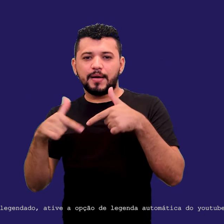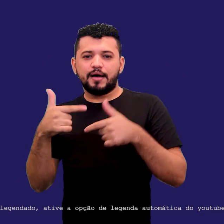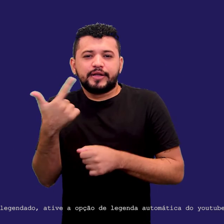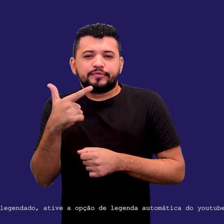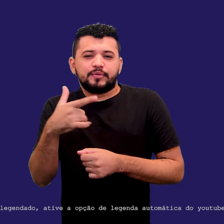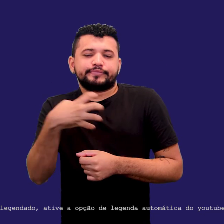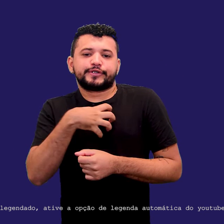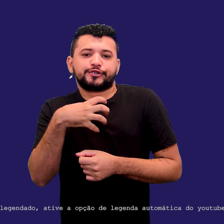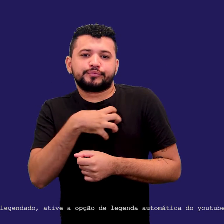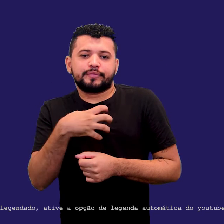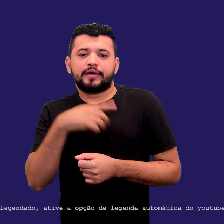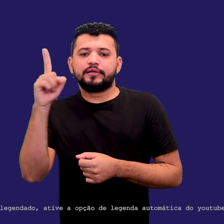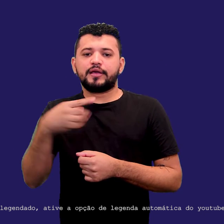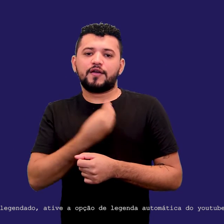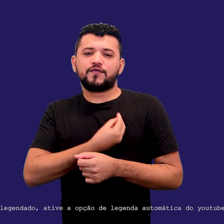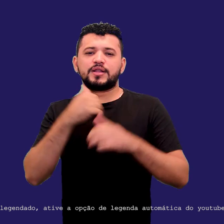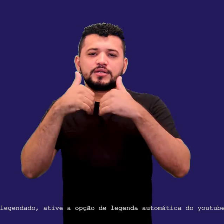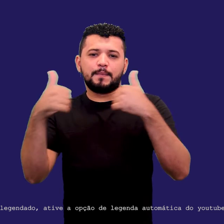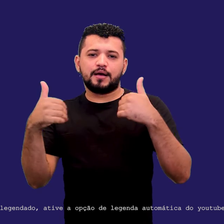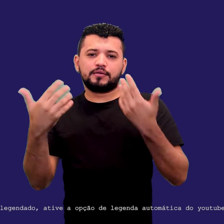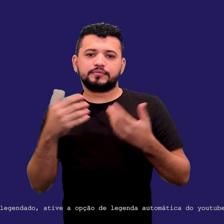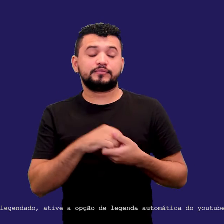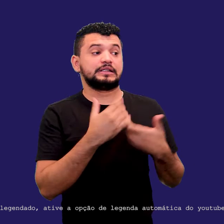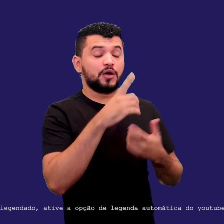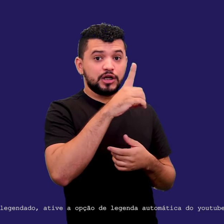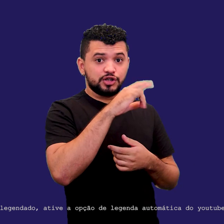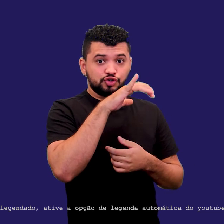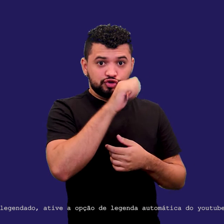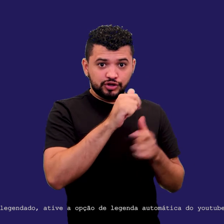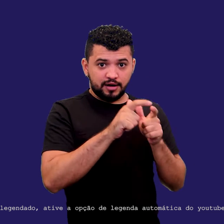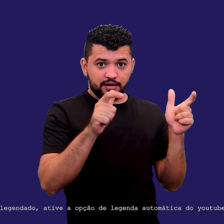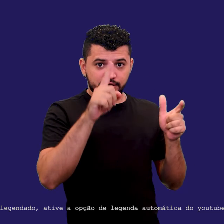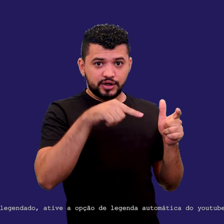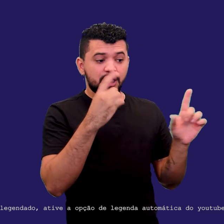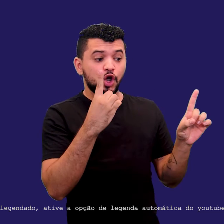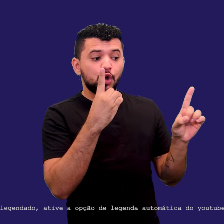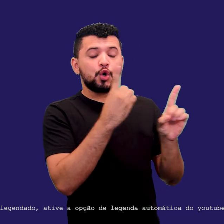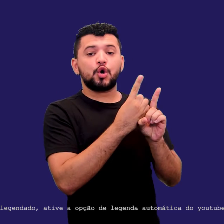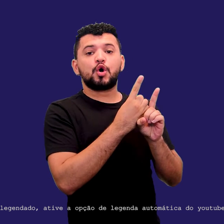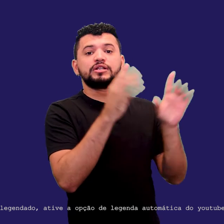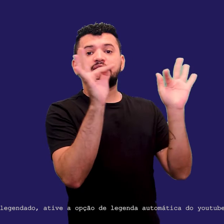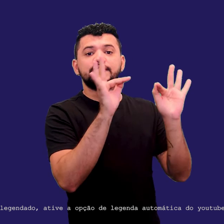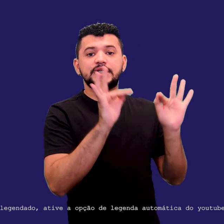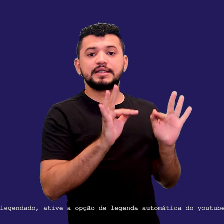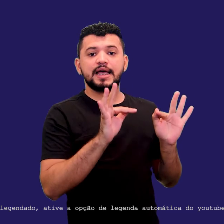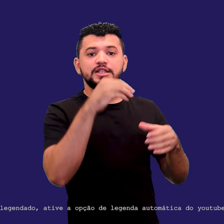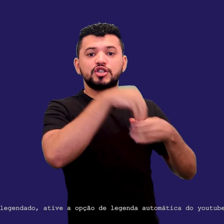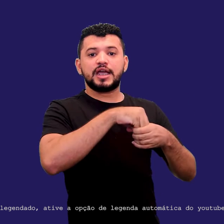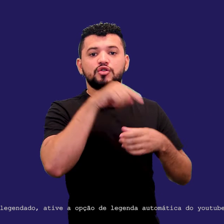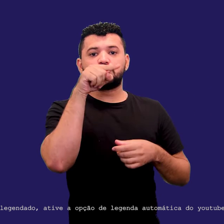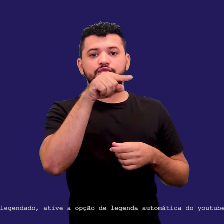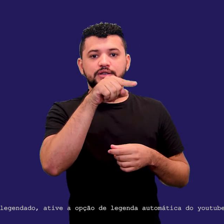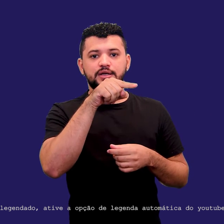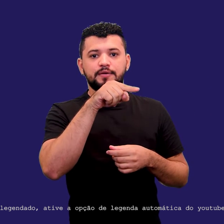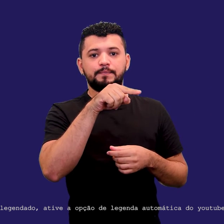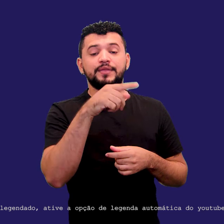que são vidas separadas. A grande dica é, encontre a felicidade dentro de você. A felicidade não está